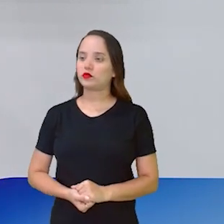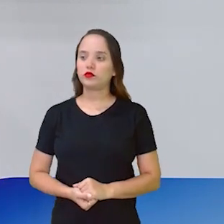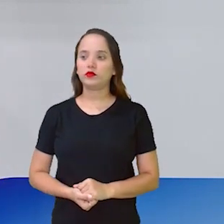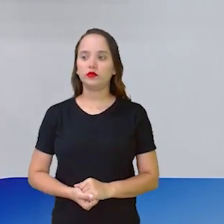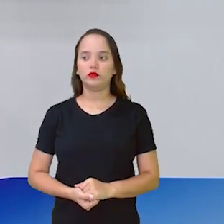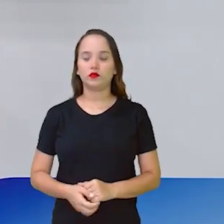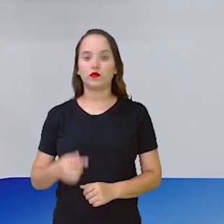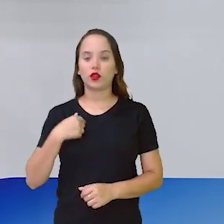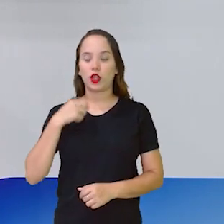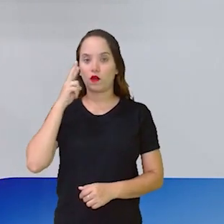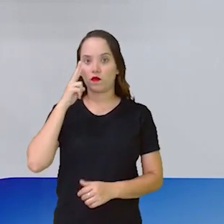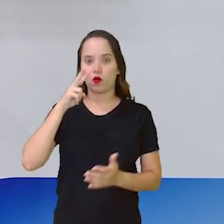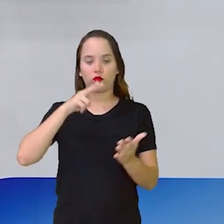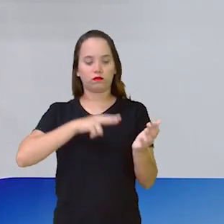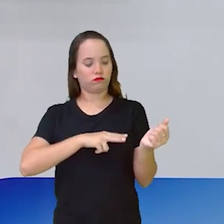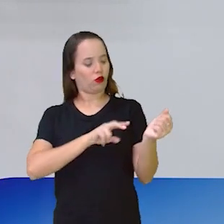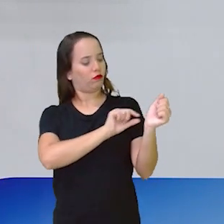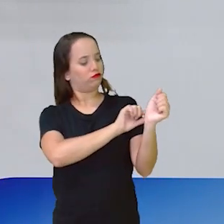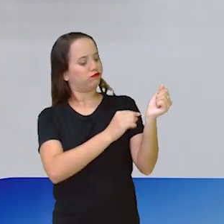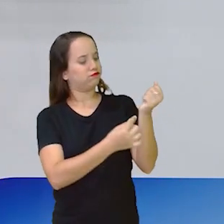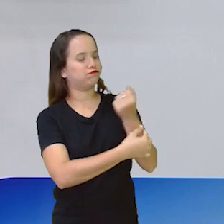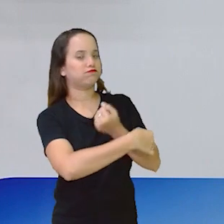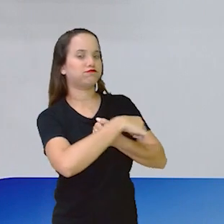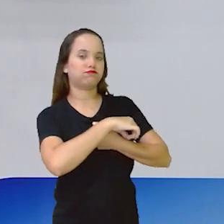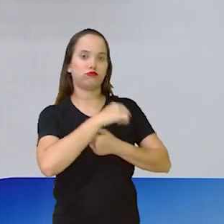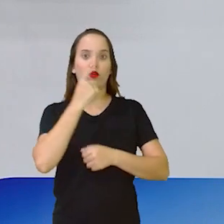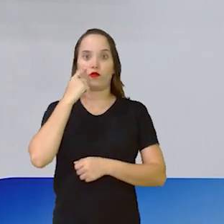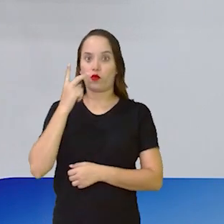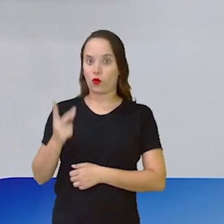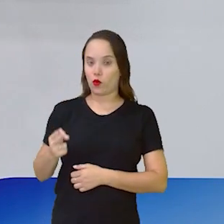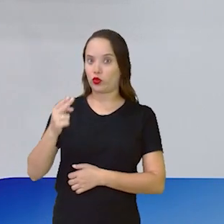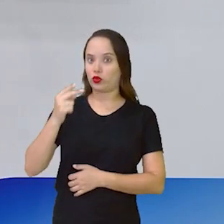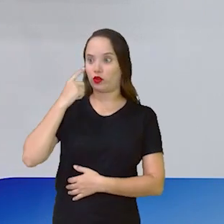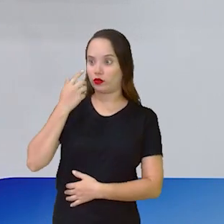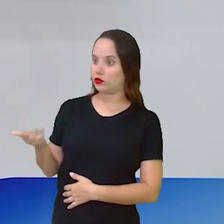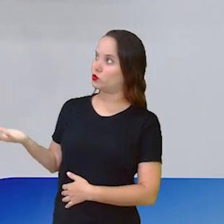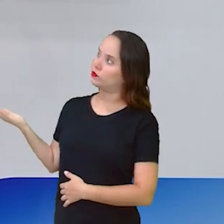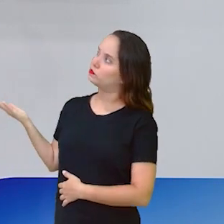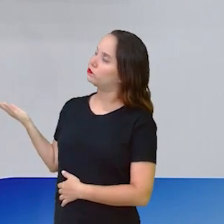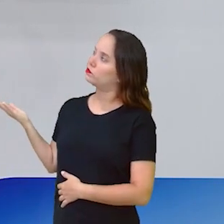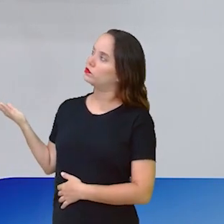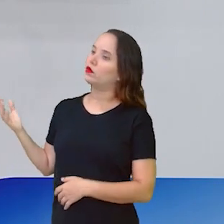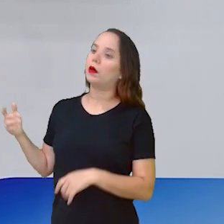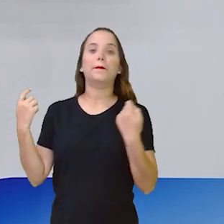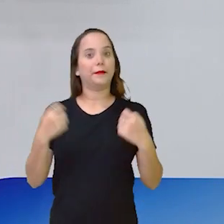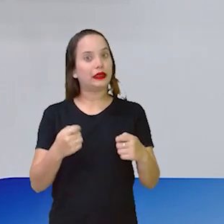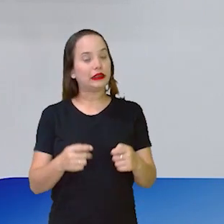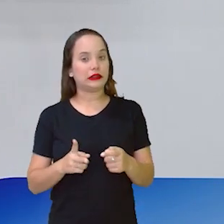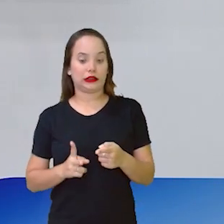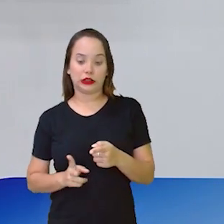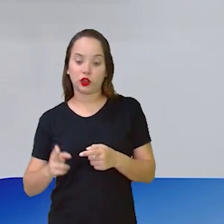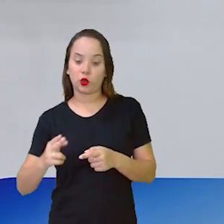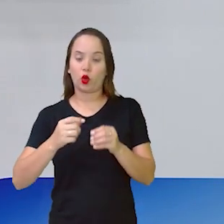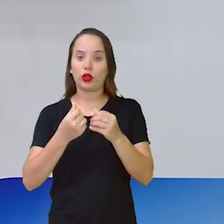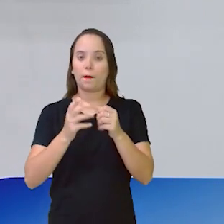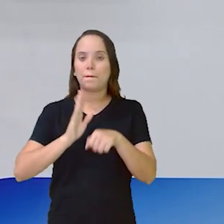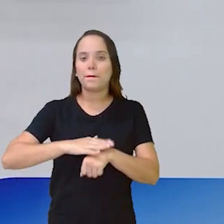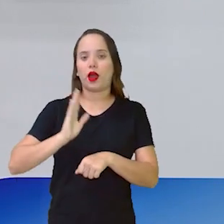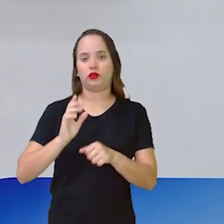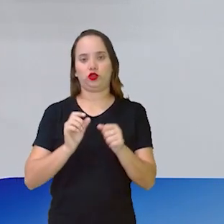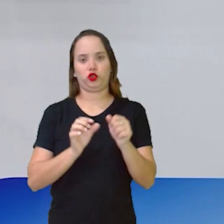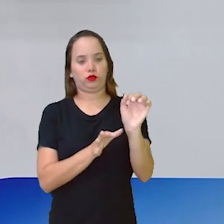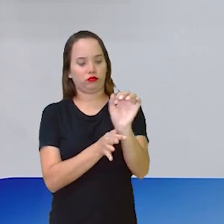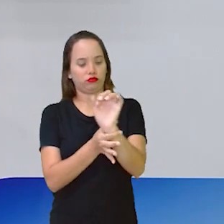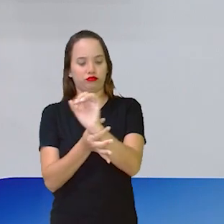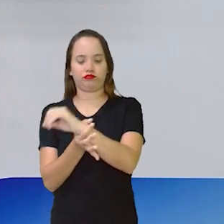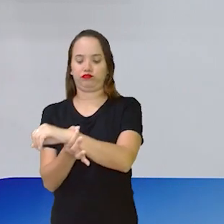da pulseira no meu relógio. Eu vou cortar, ó, passando um pouquinho, tá? Então, ó, vou cortar